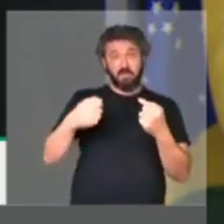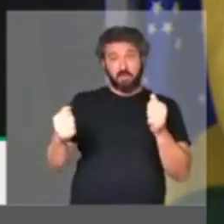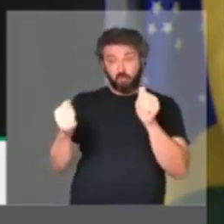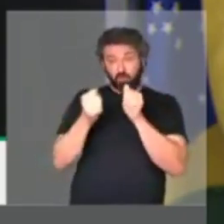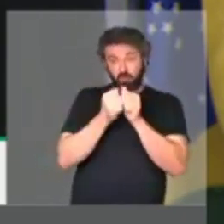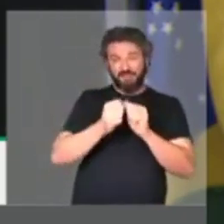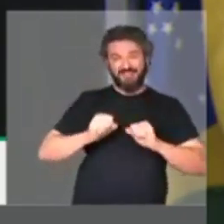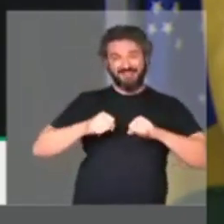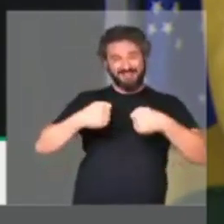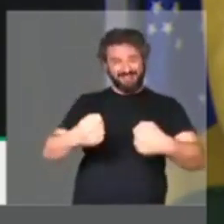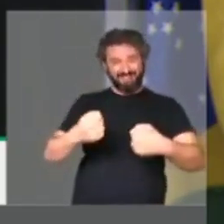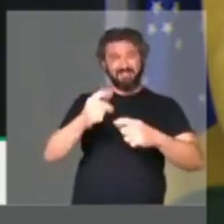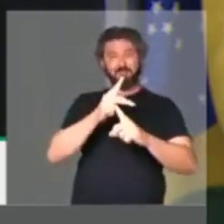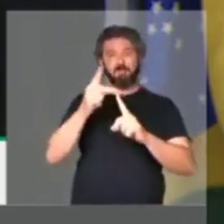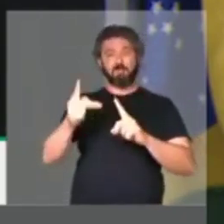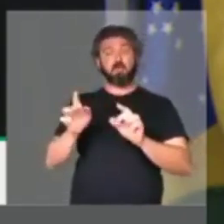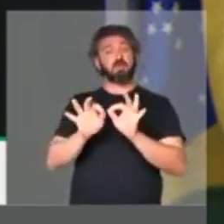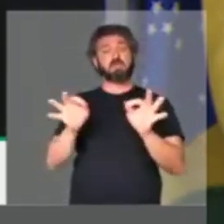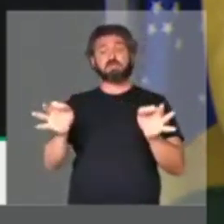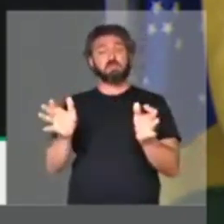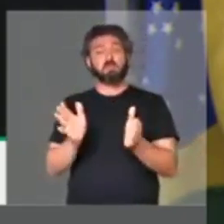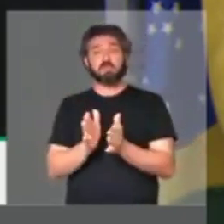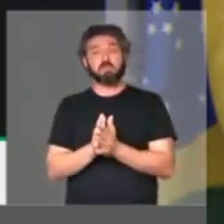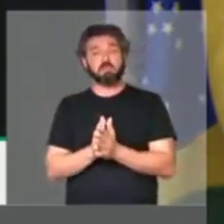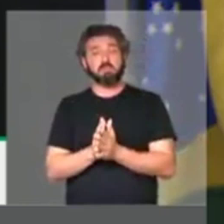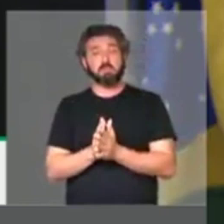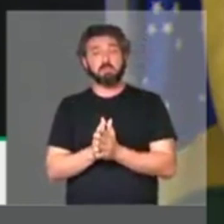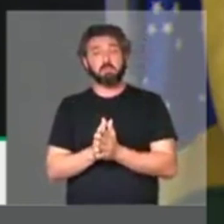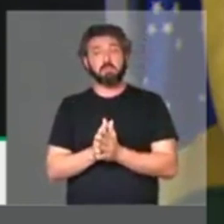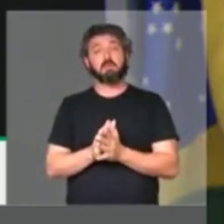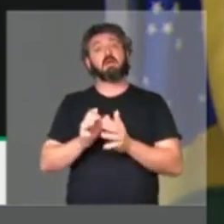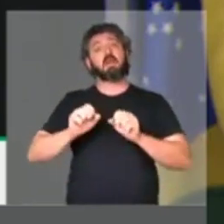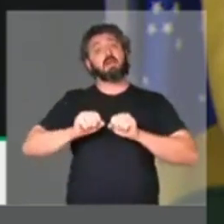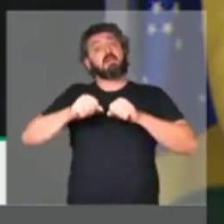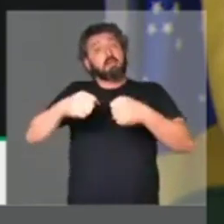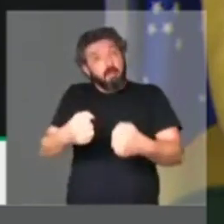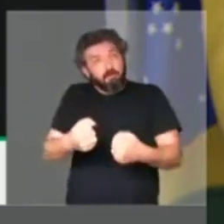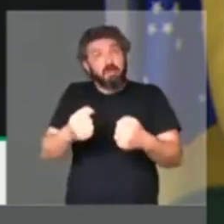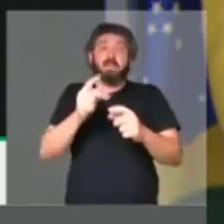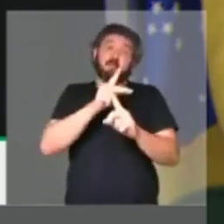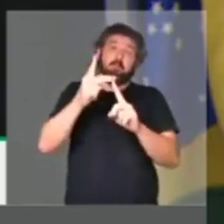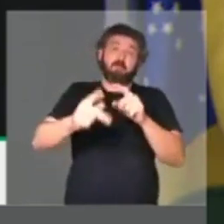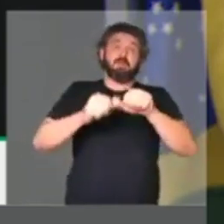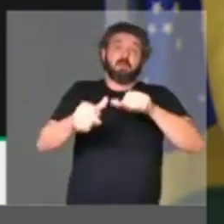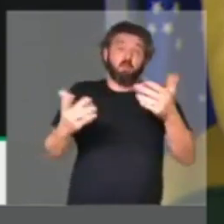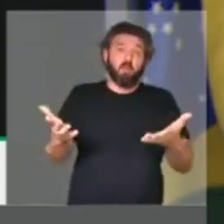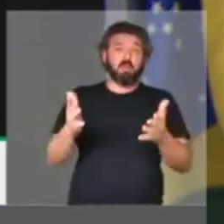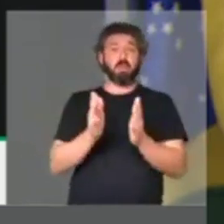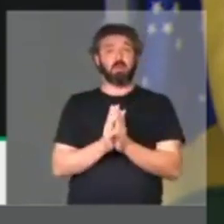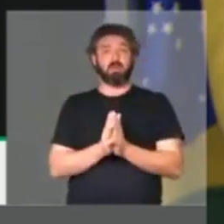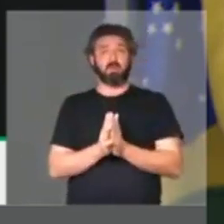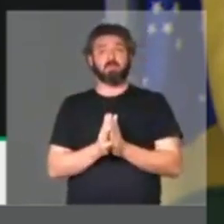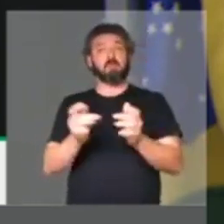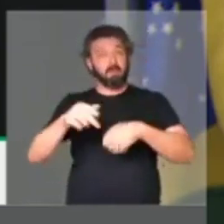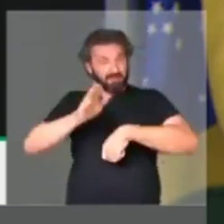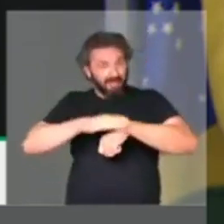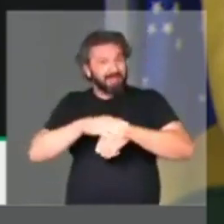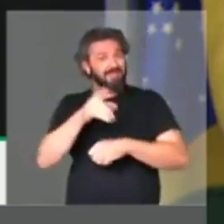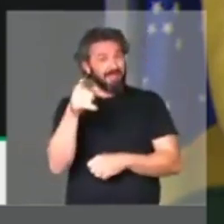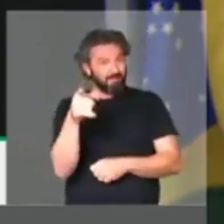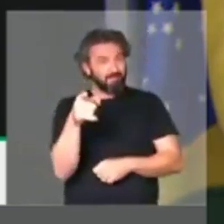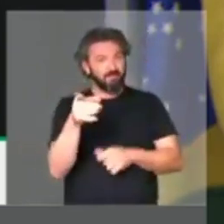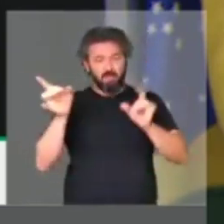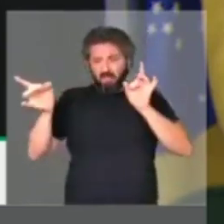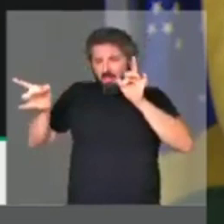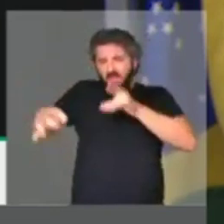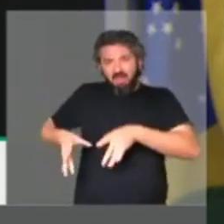defendem a reforma previdenciária, é muito simples. Basta defender a reforma previdenciária. Ainda dá tempo de